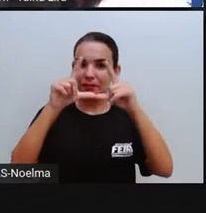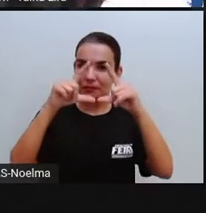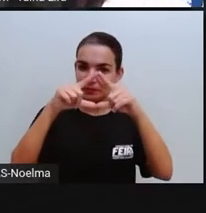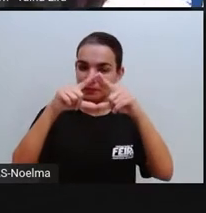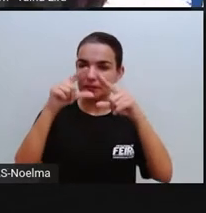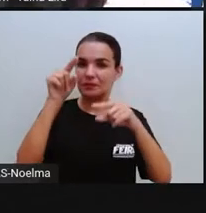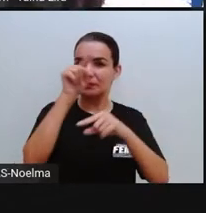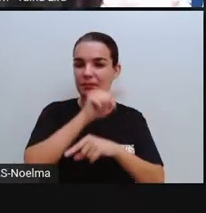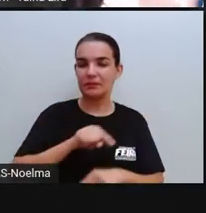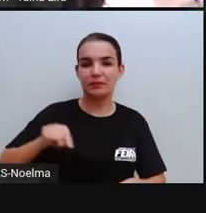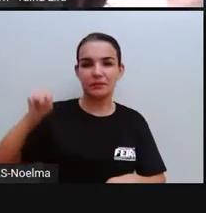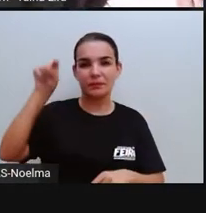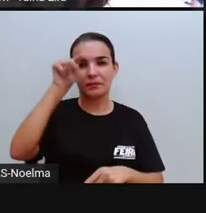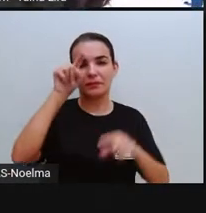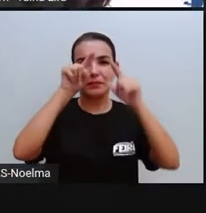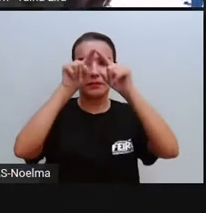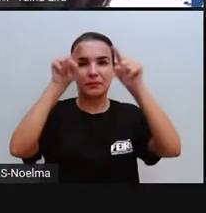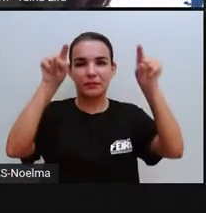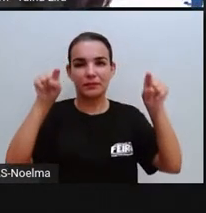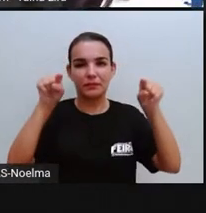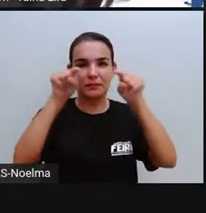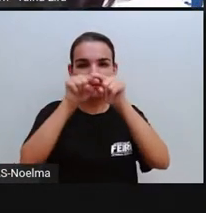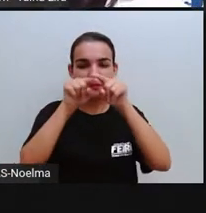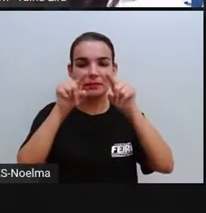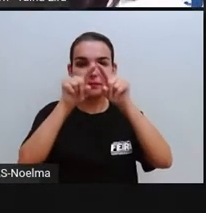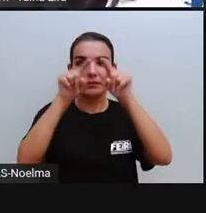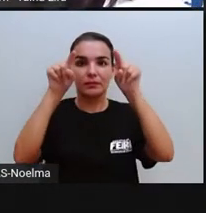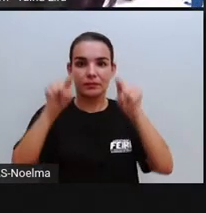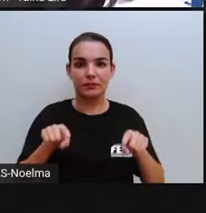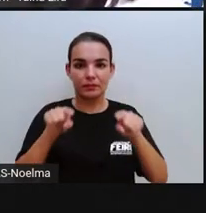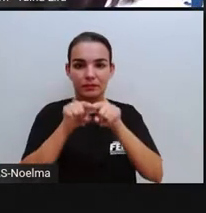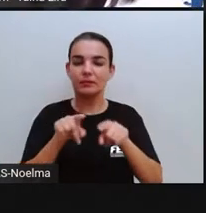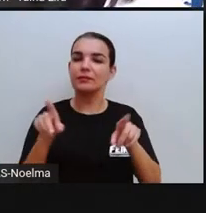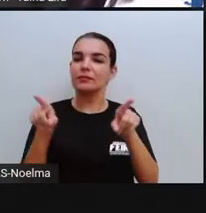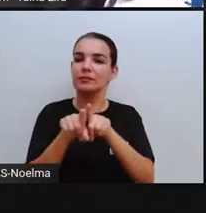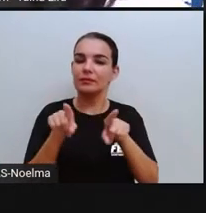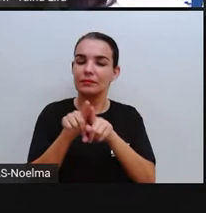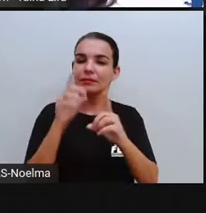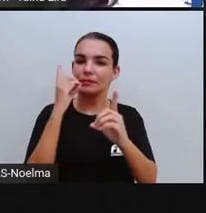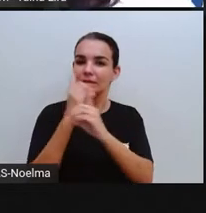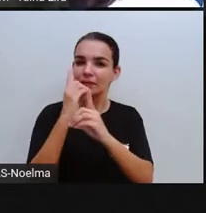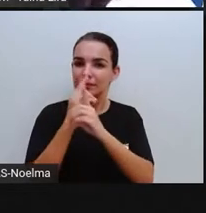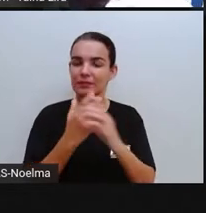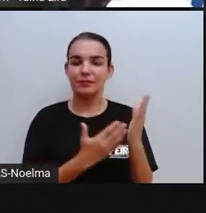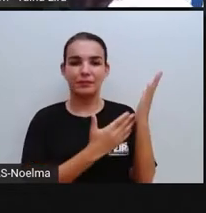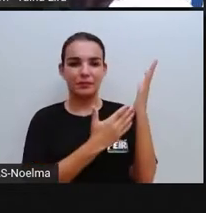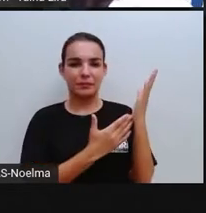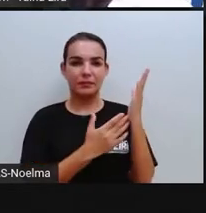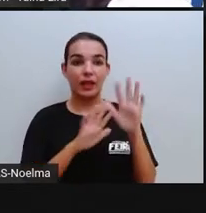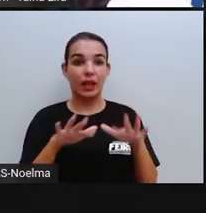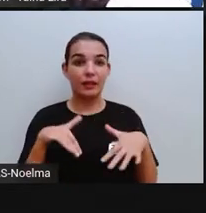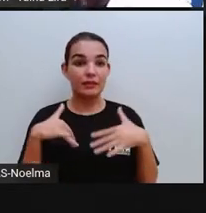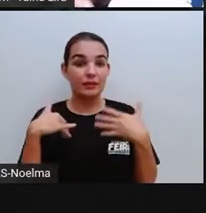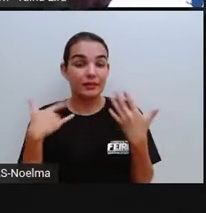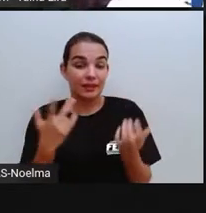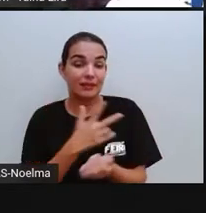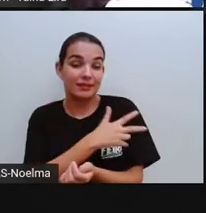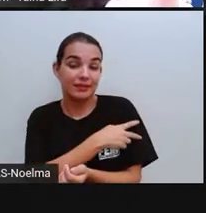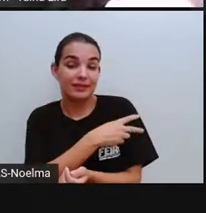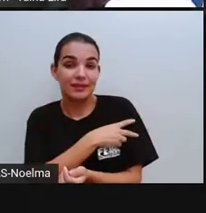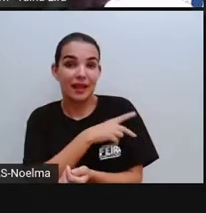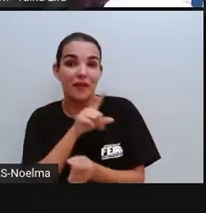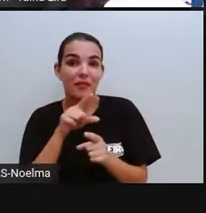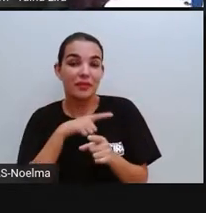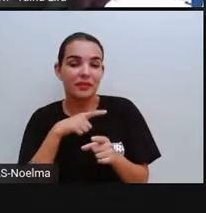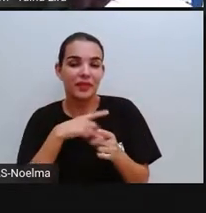formato aí das figuras geométricas, nós encontramos aqui nessa imagem. Então, segundo ano, as figuras